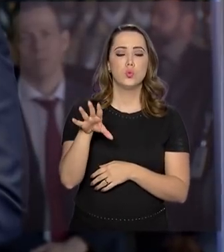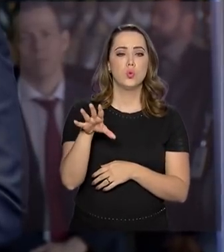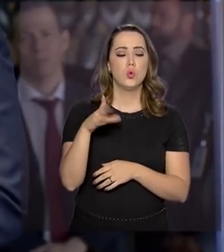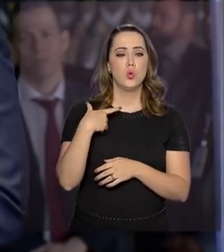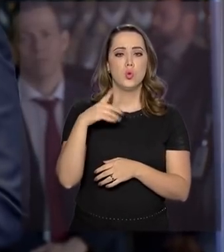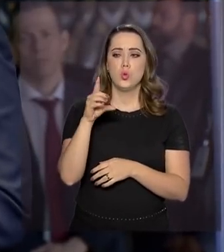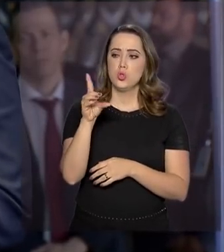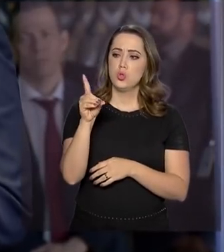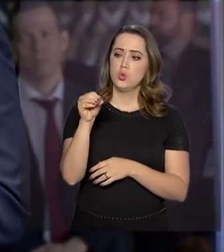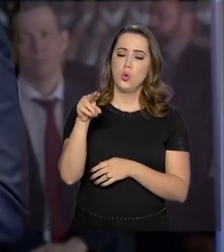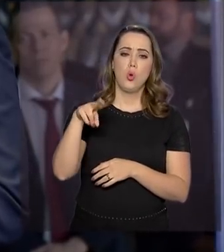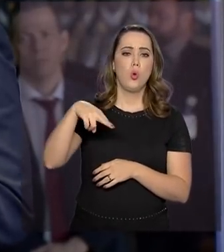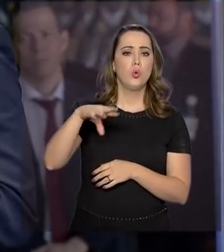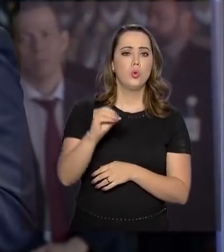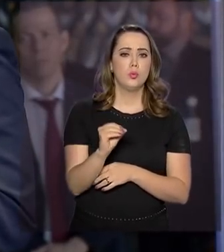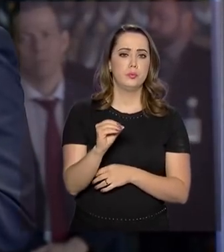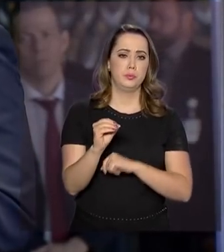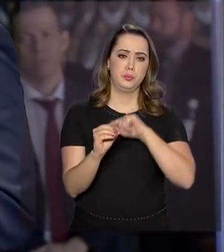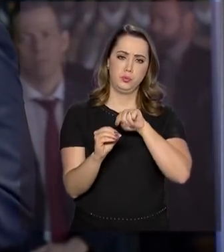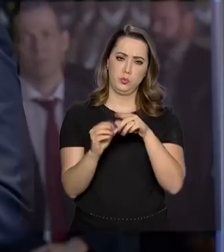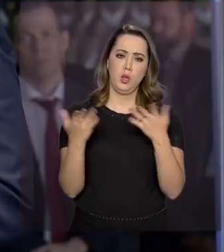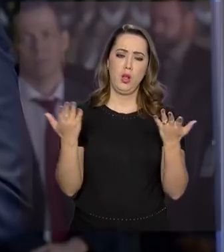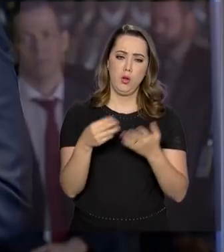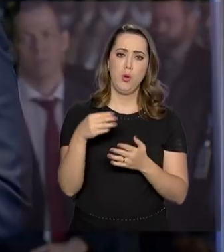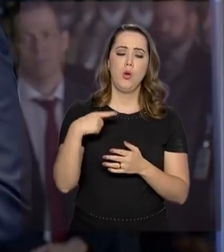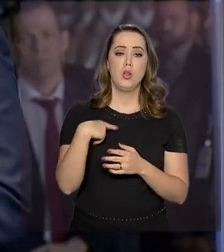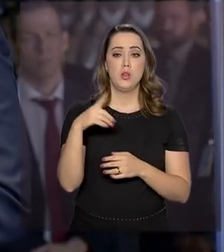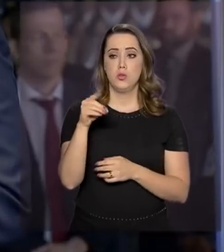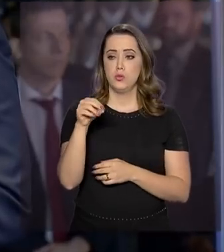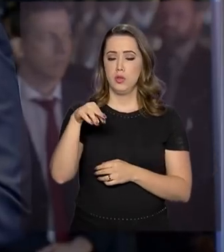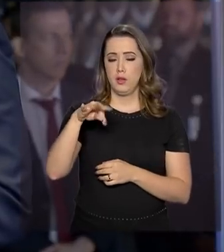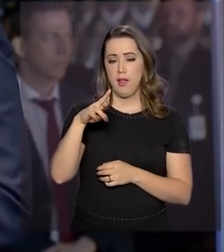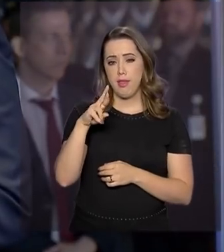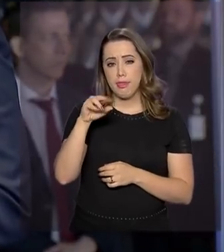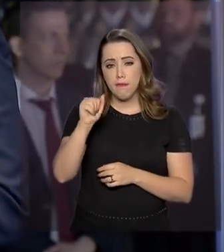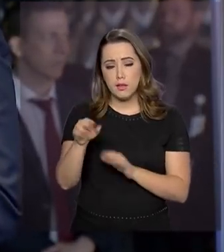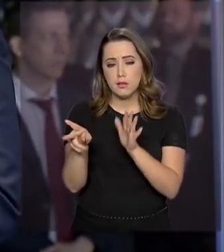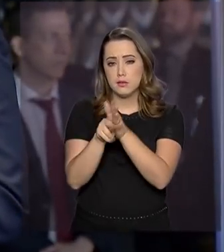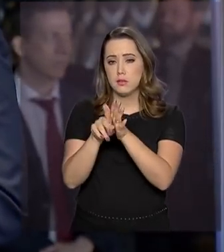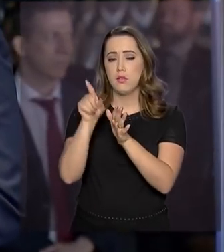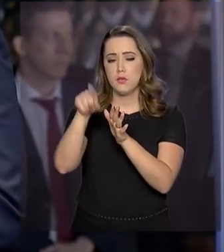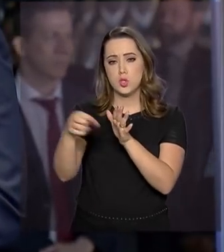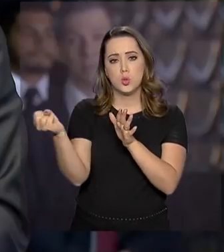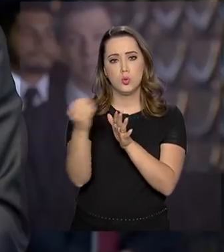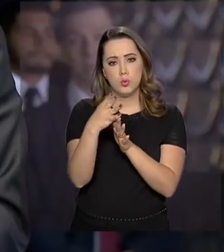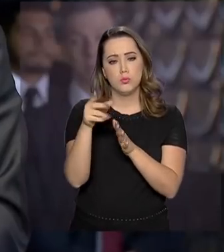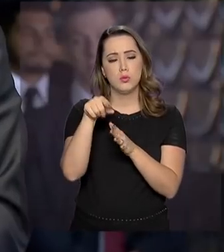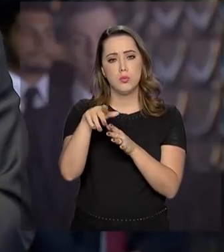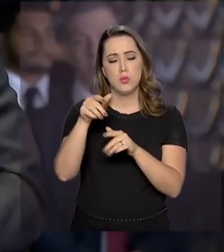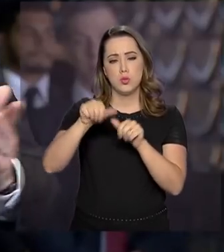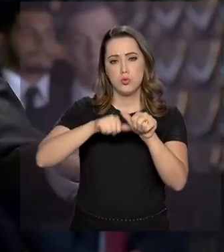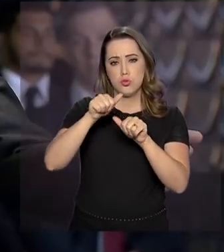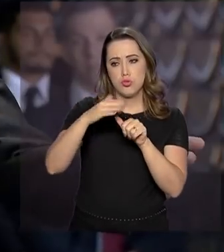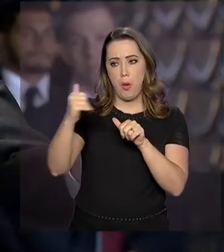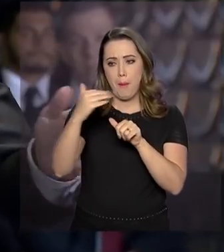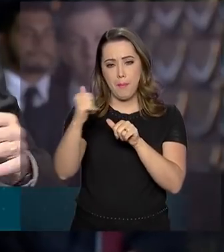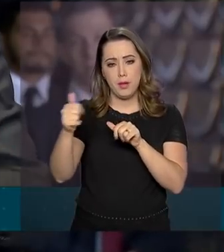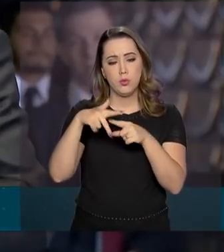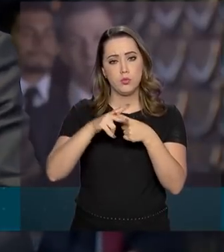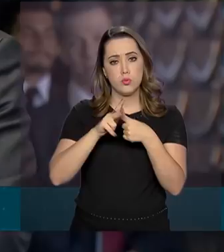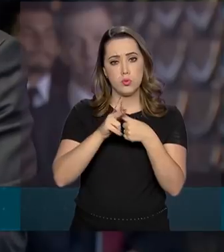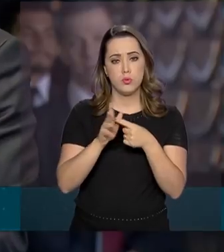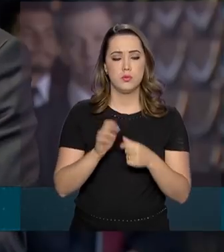fabricante para o Denatran, o Denatran vai ter um módulo RICAL e, a partir desse módulo, ele vai acionar o novo proprietário. Não é só sobre